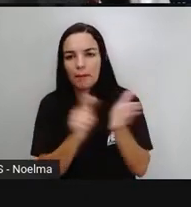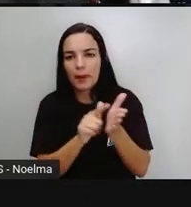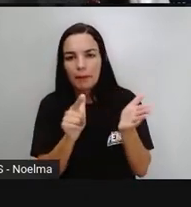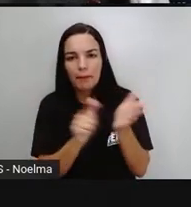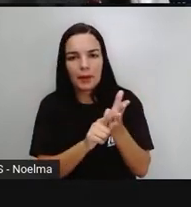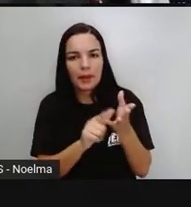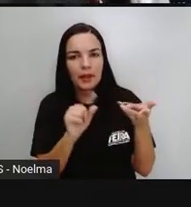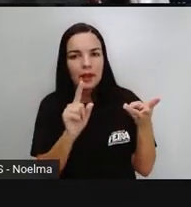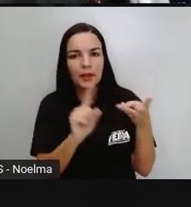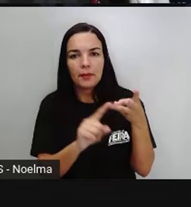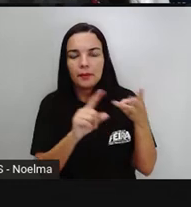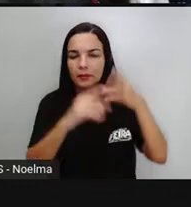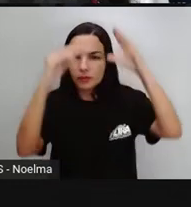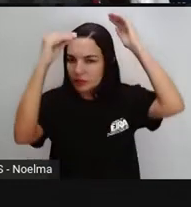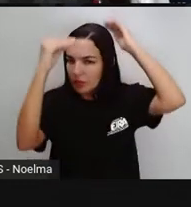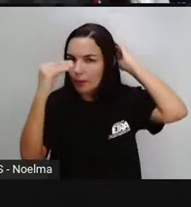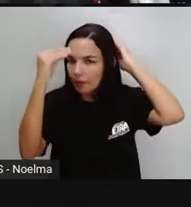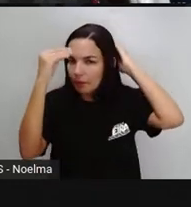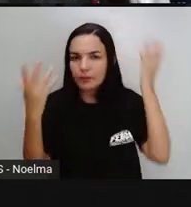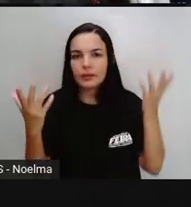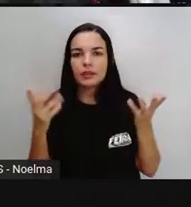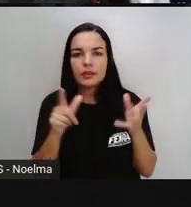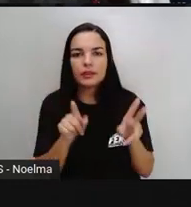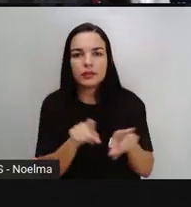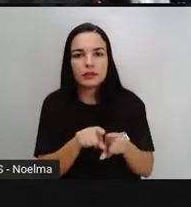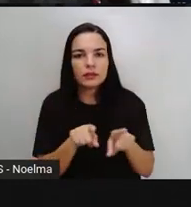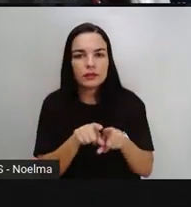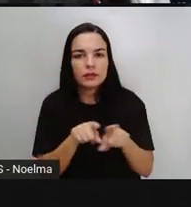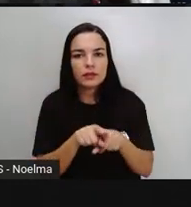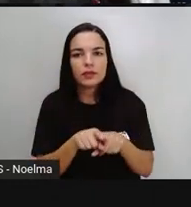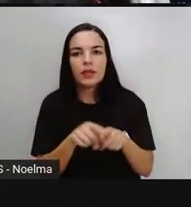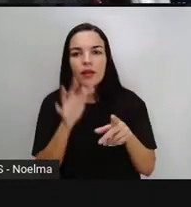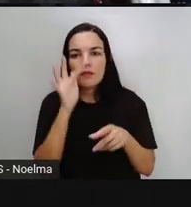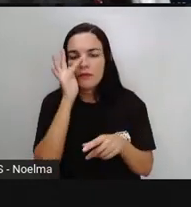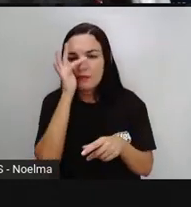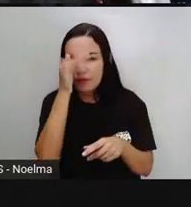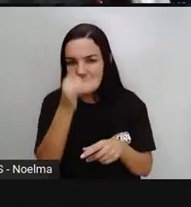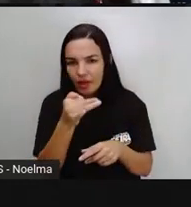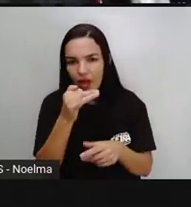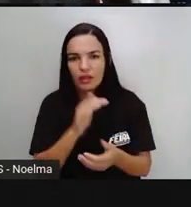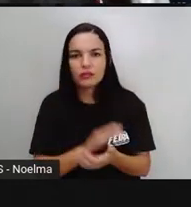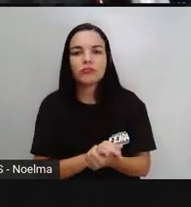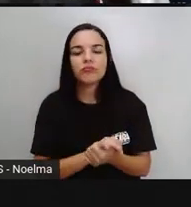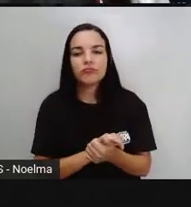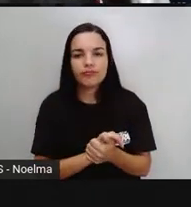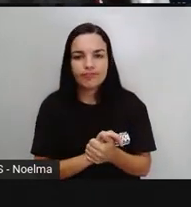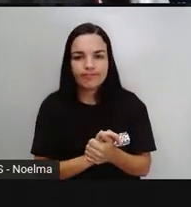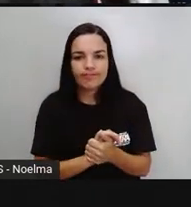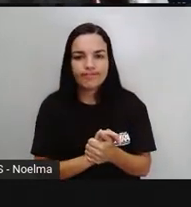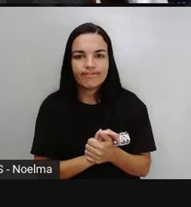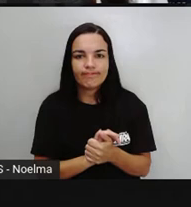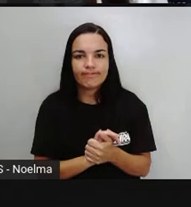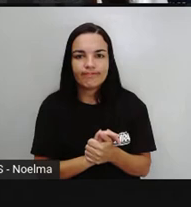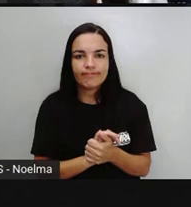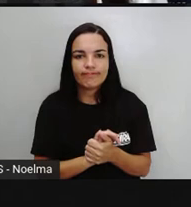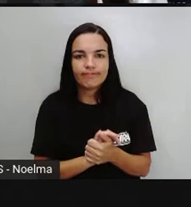corrói, pastéis, troféu, véus, fiéis e sois.